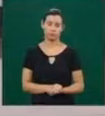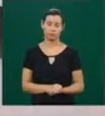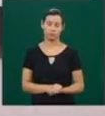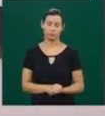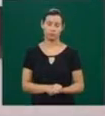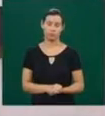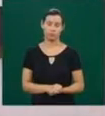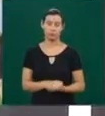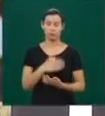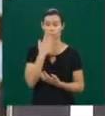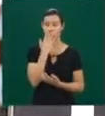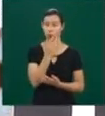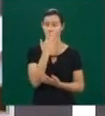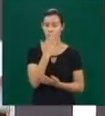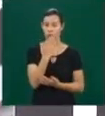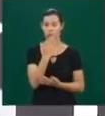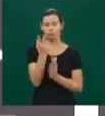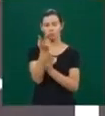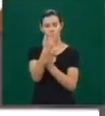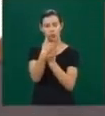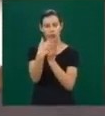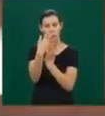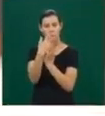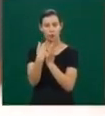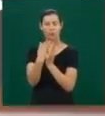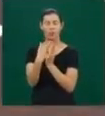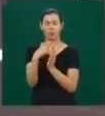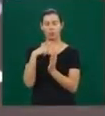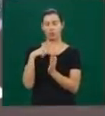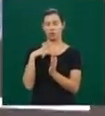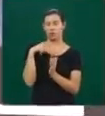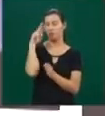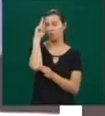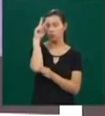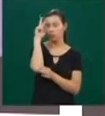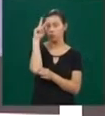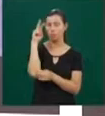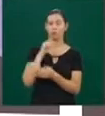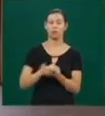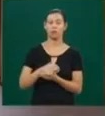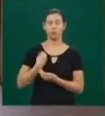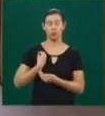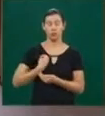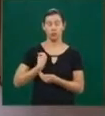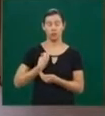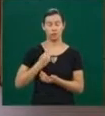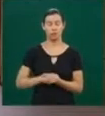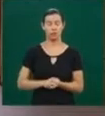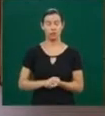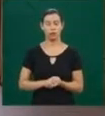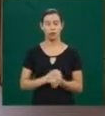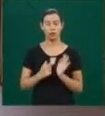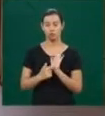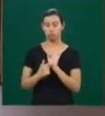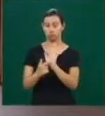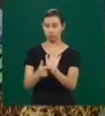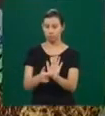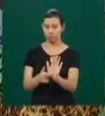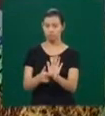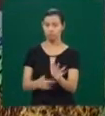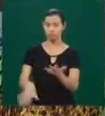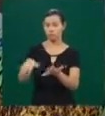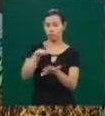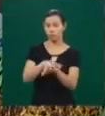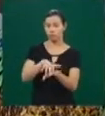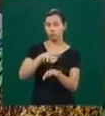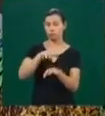Cores e formas que simbolizam histórias, lembranças, modos de vida. A exposição Incluindo Arte,